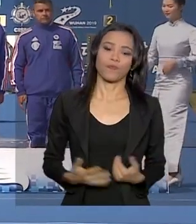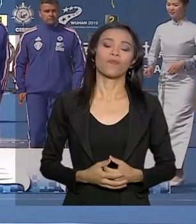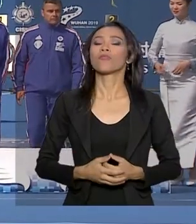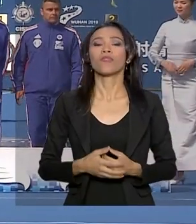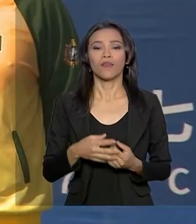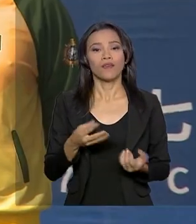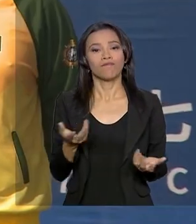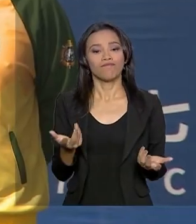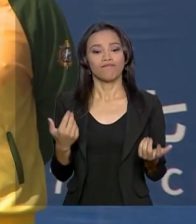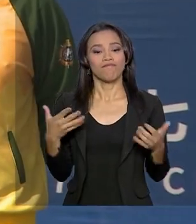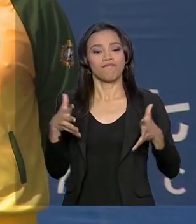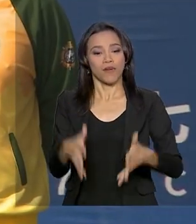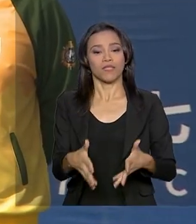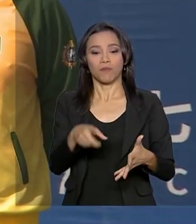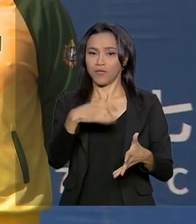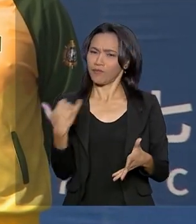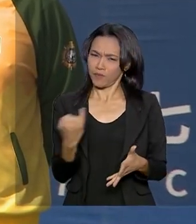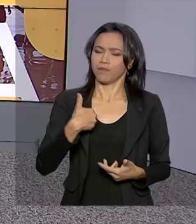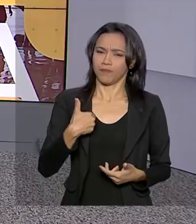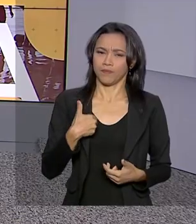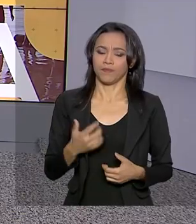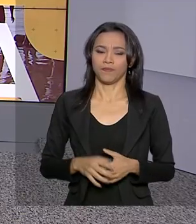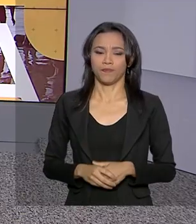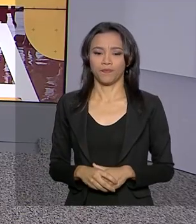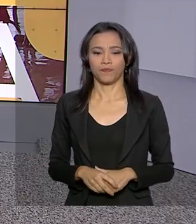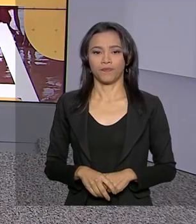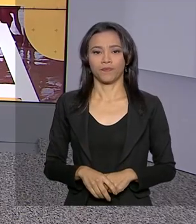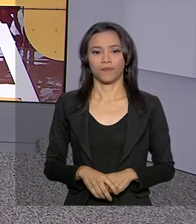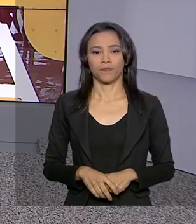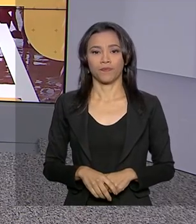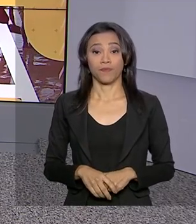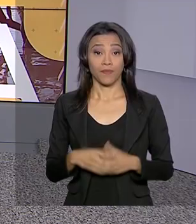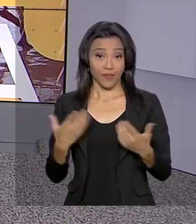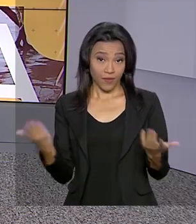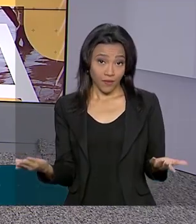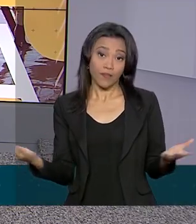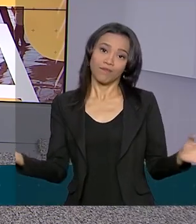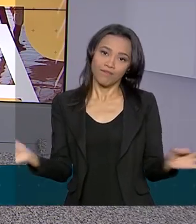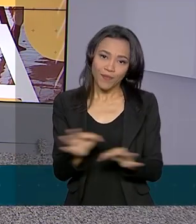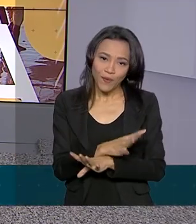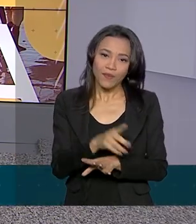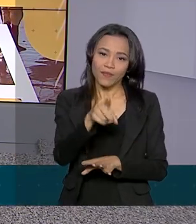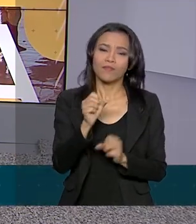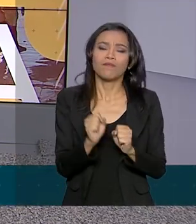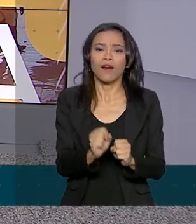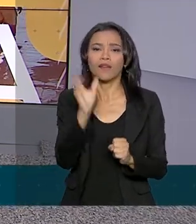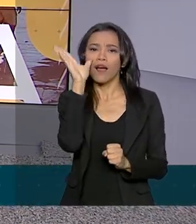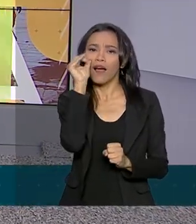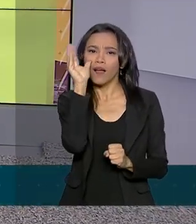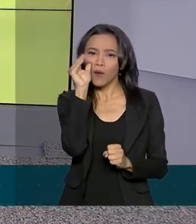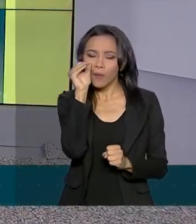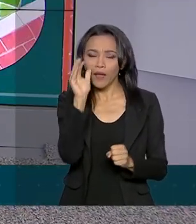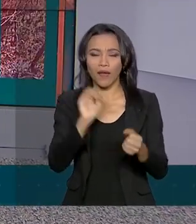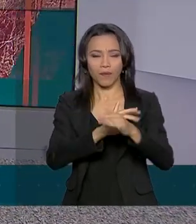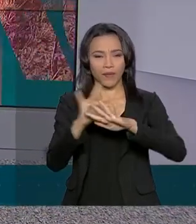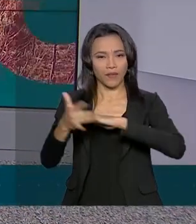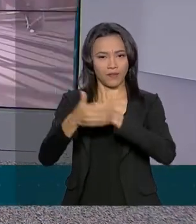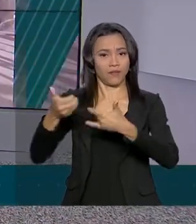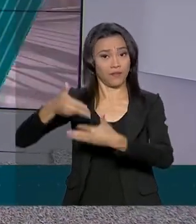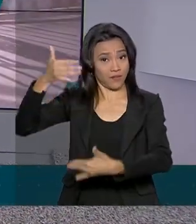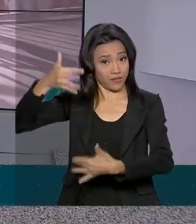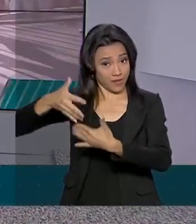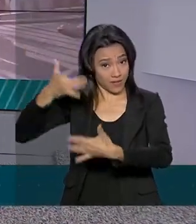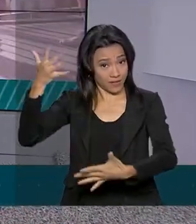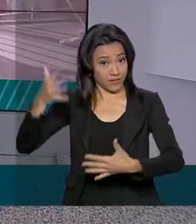participar desses jogos. E essa a importância para mim. A gente fica por aqui. Você pode nos acompanhar também pelas nossas redes